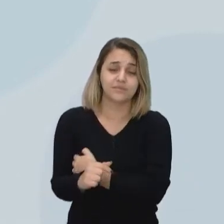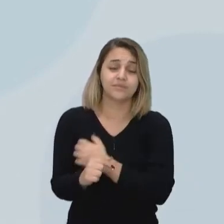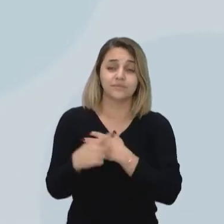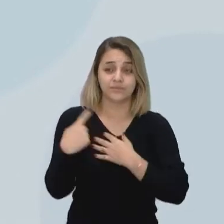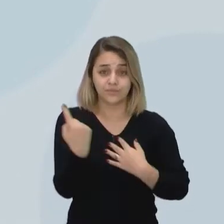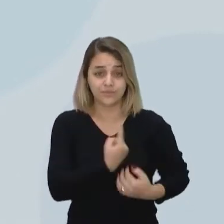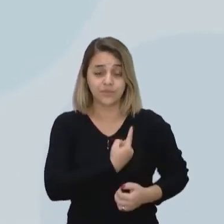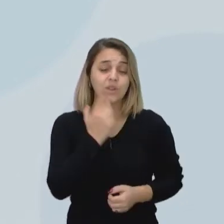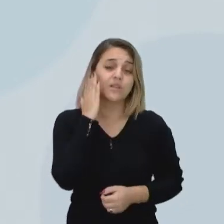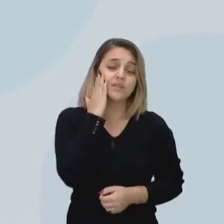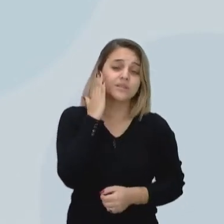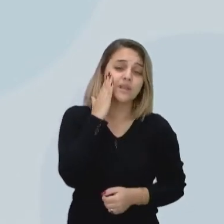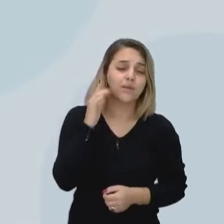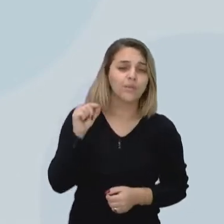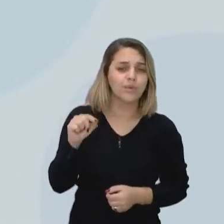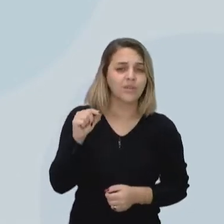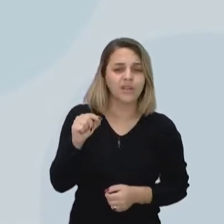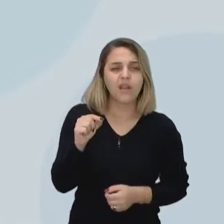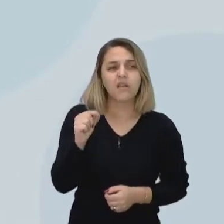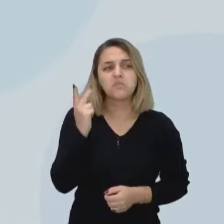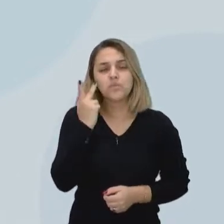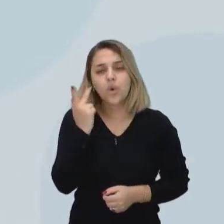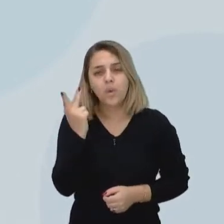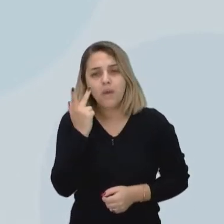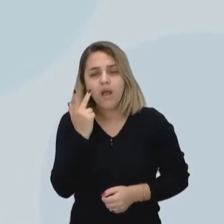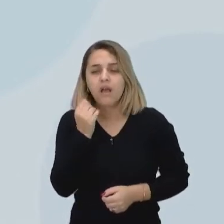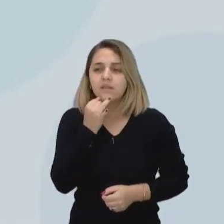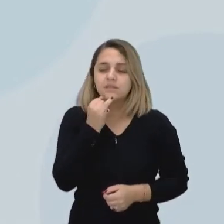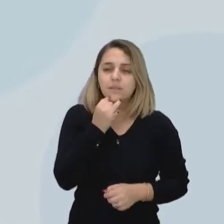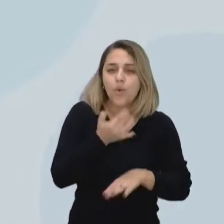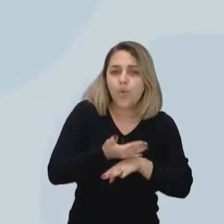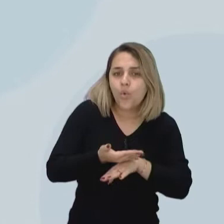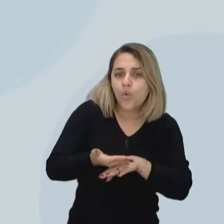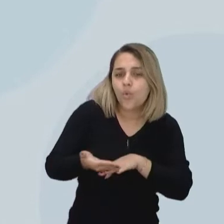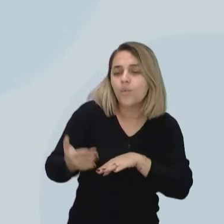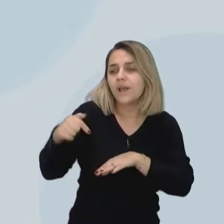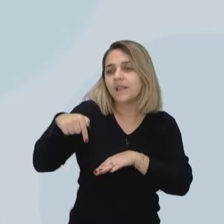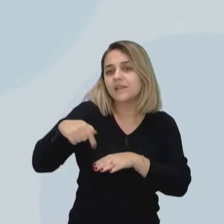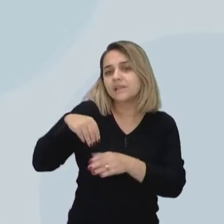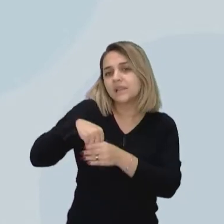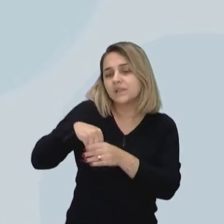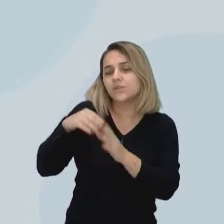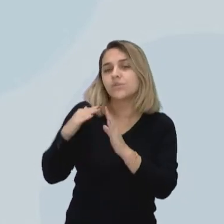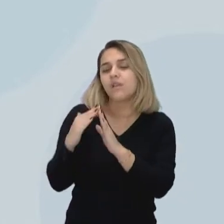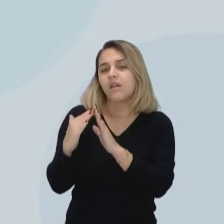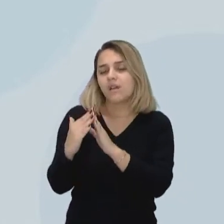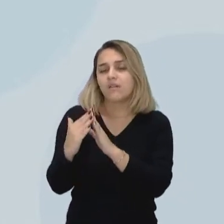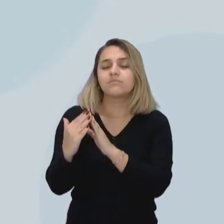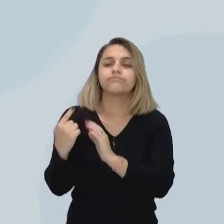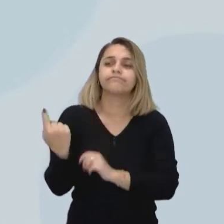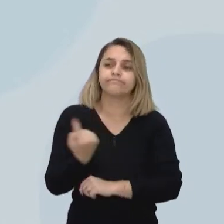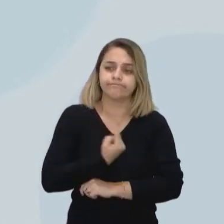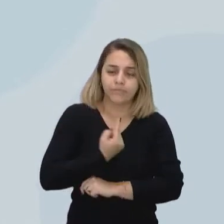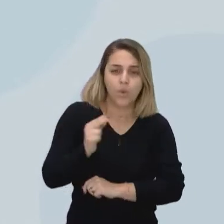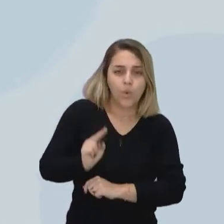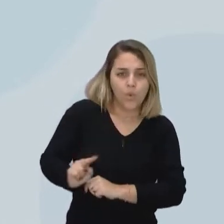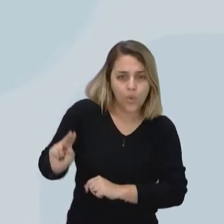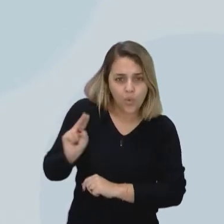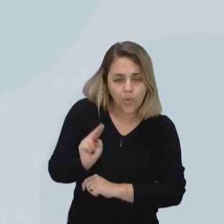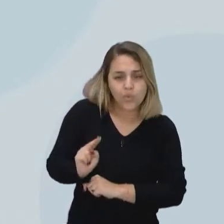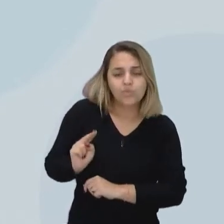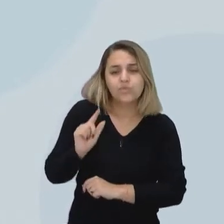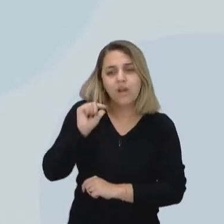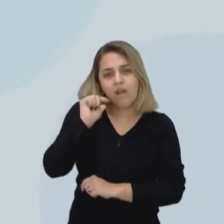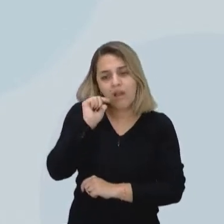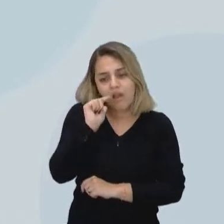Sabemos que normalmente nós, em nossas residências, nós usamos a água tratada,